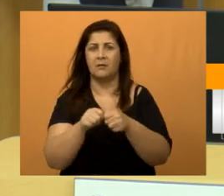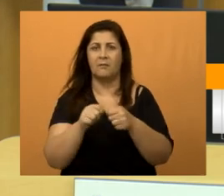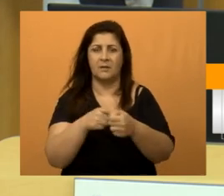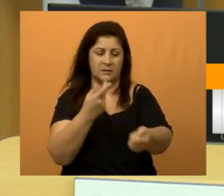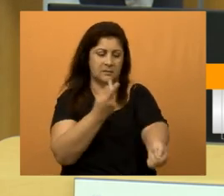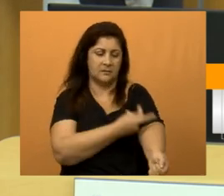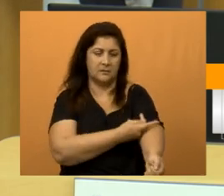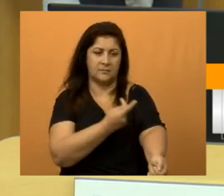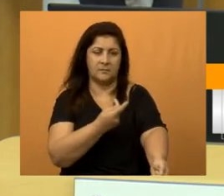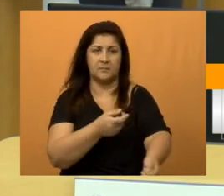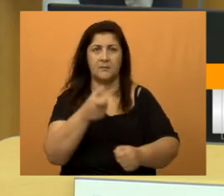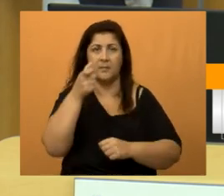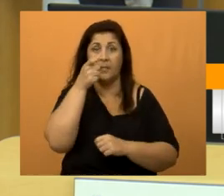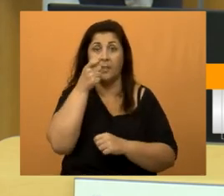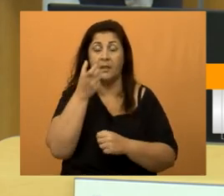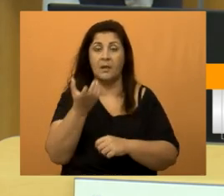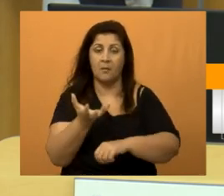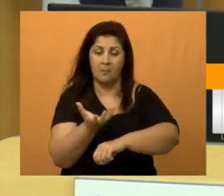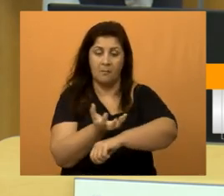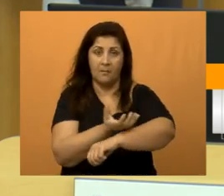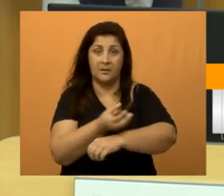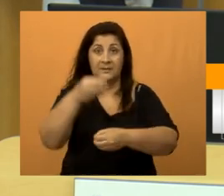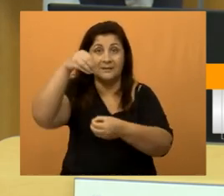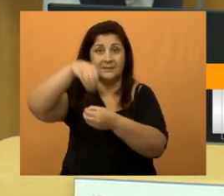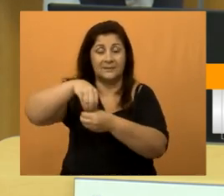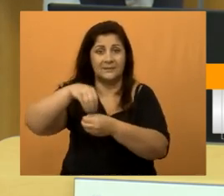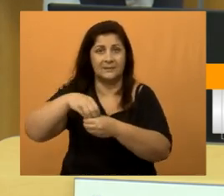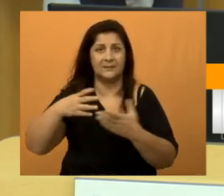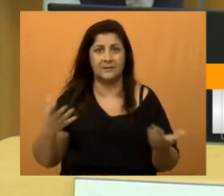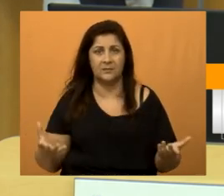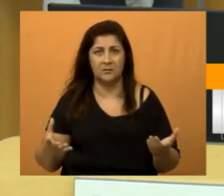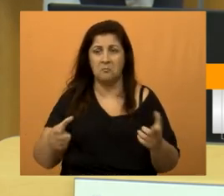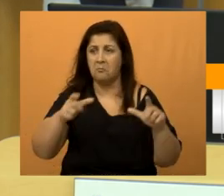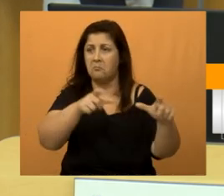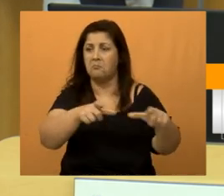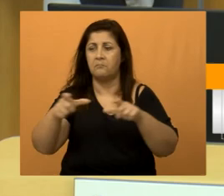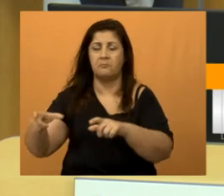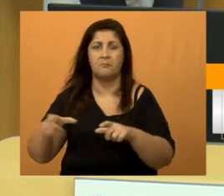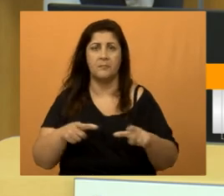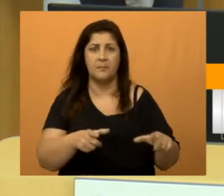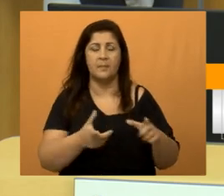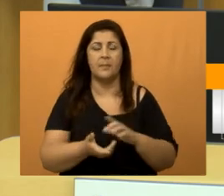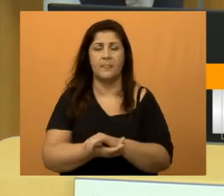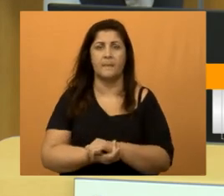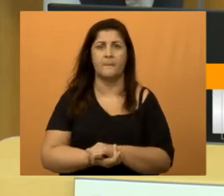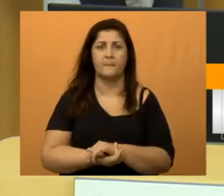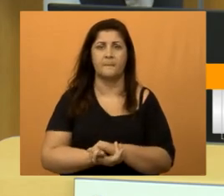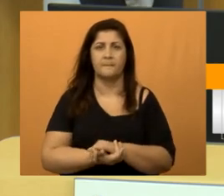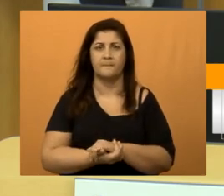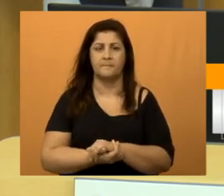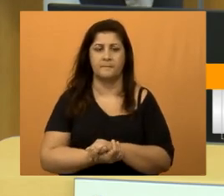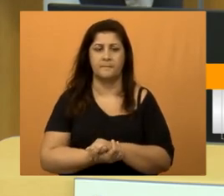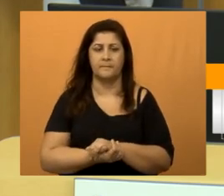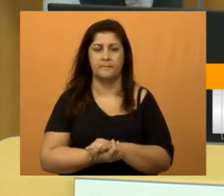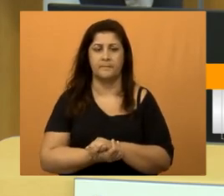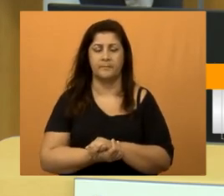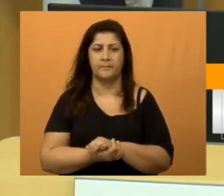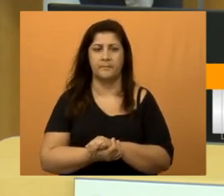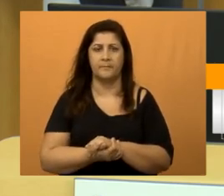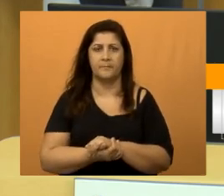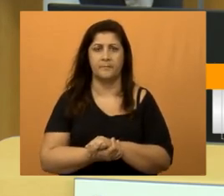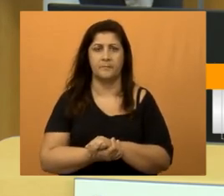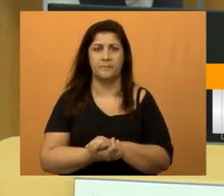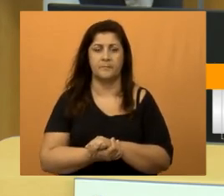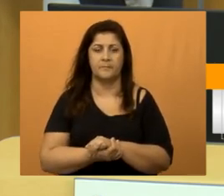de sangue. Olha para você ver que Matagal está dentro. E é todas as áreas que tem lá dentro disso aí. Aqui está a outra foto.